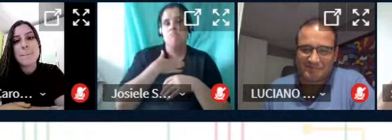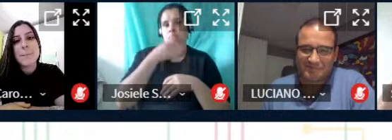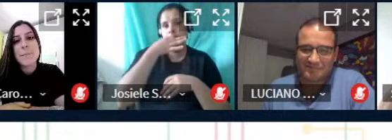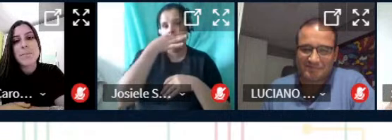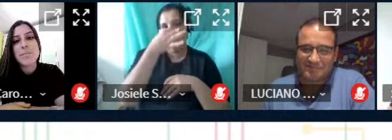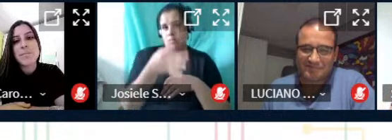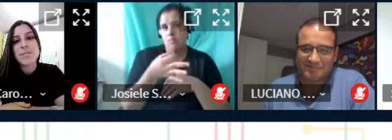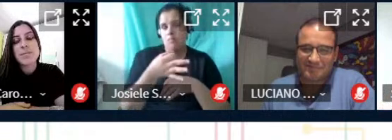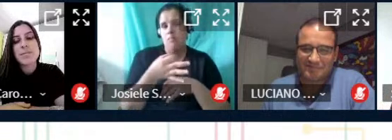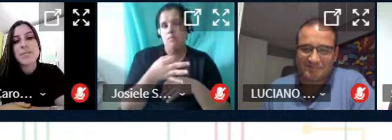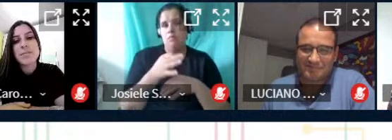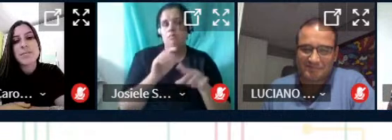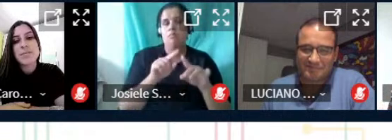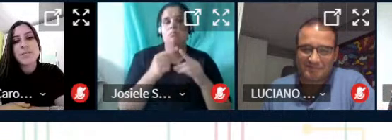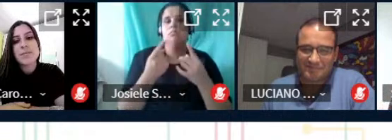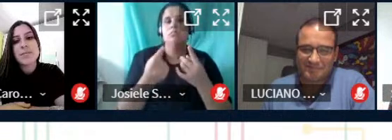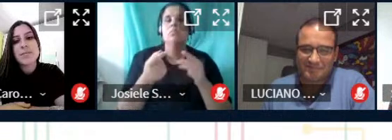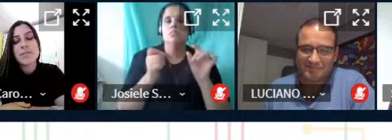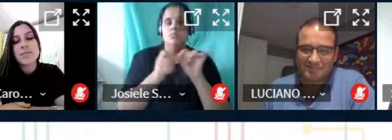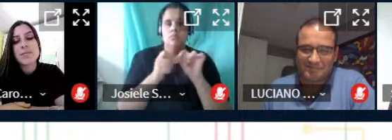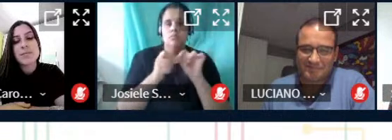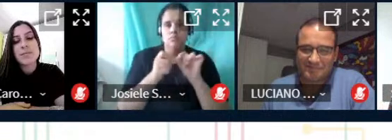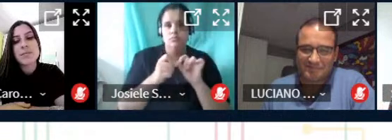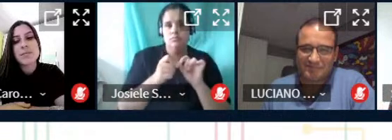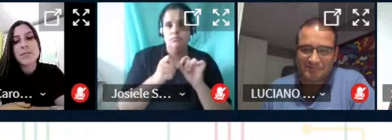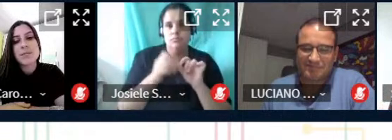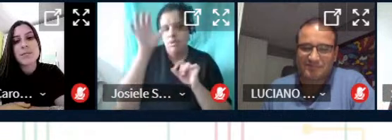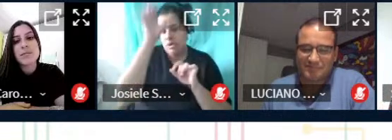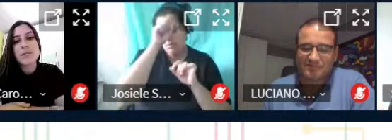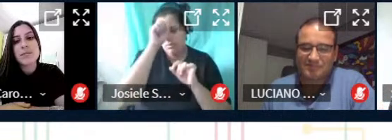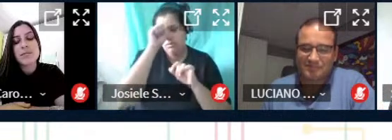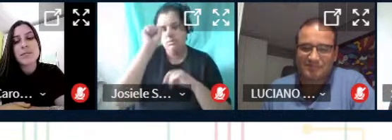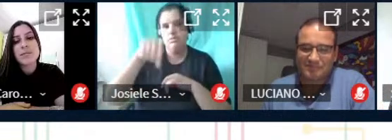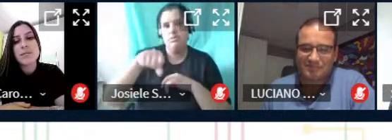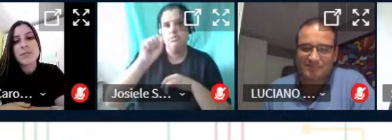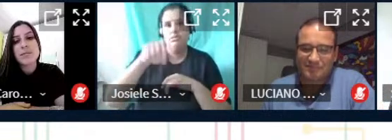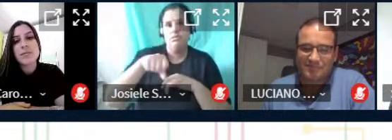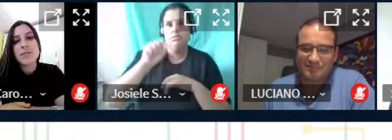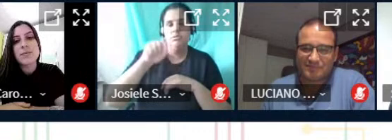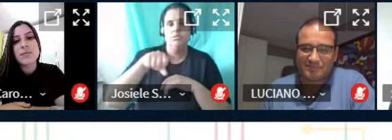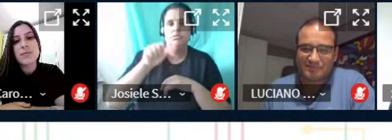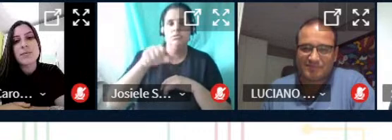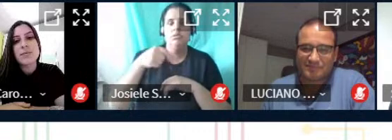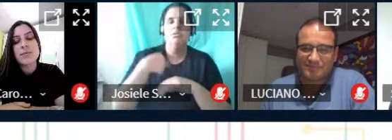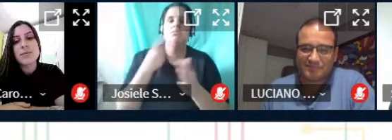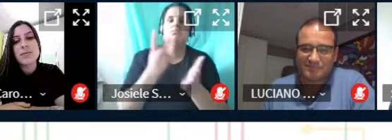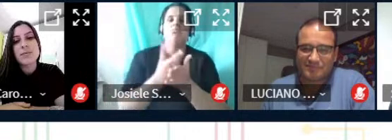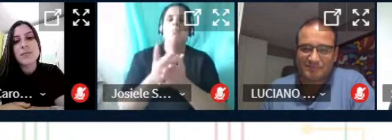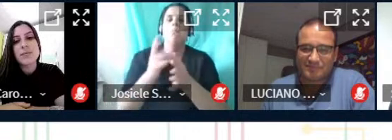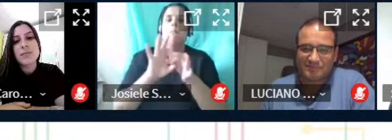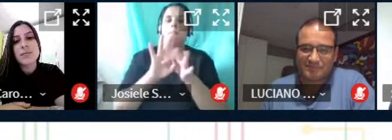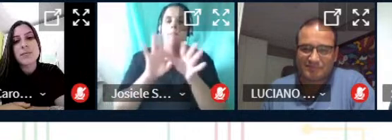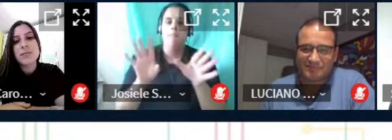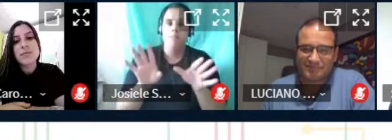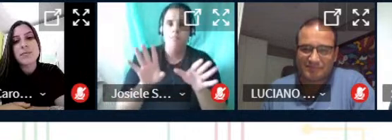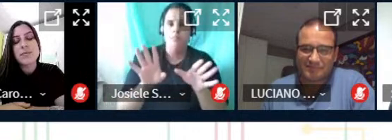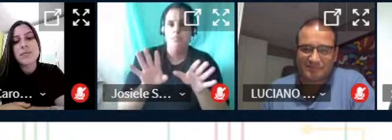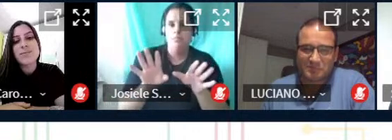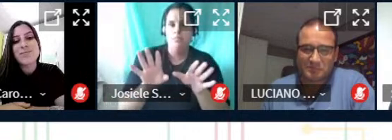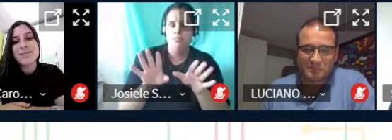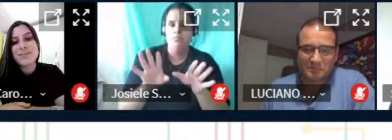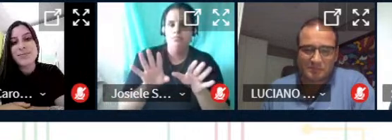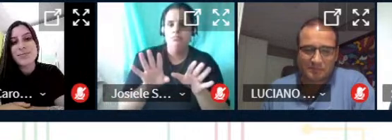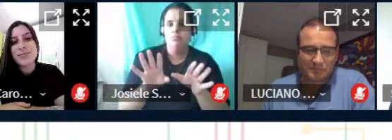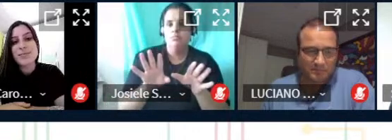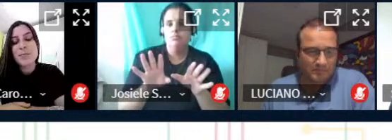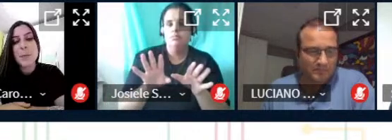aqui né mas vamos fazer o seguinte vamos aprender sim com certeza eu sou sempre disponível para tá